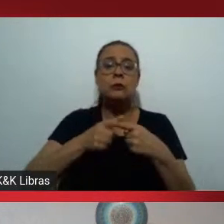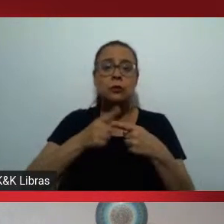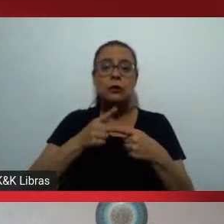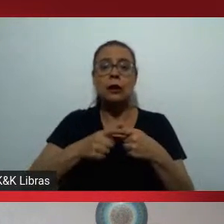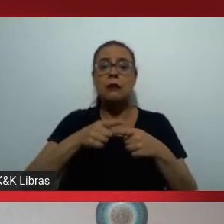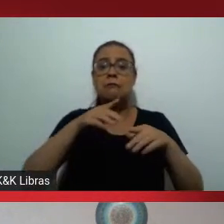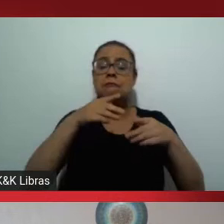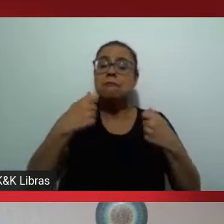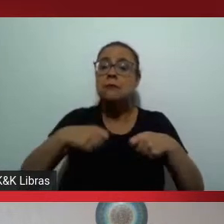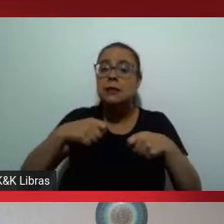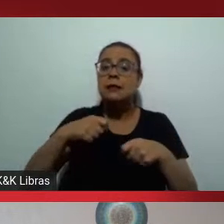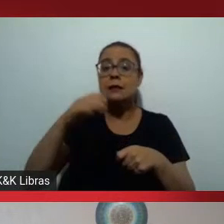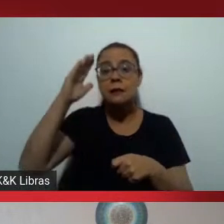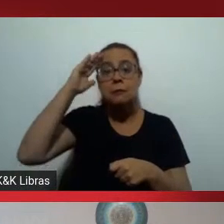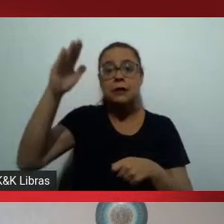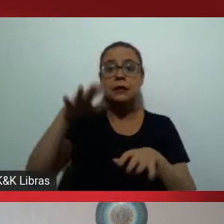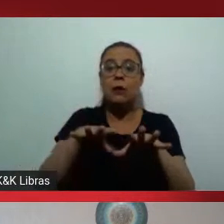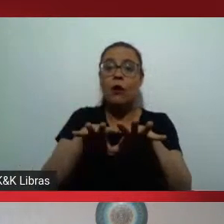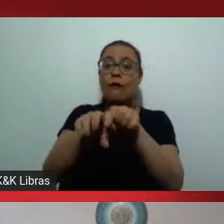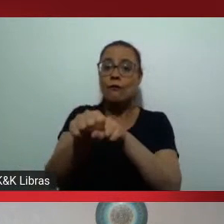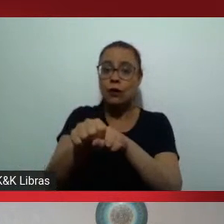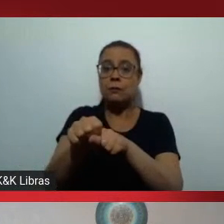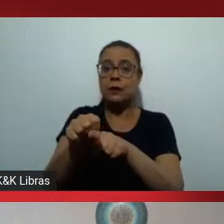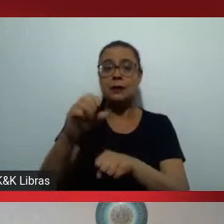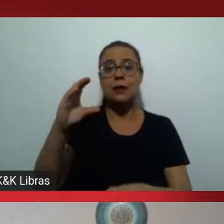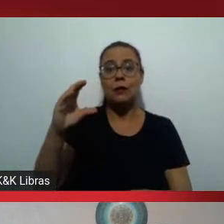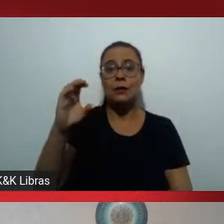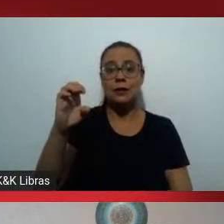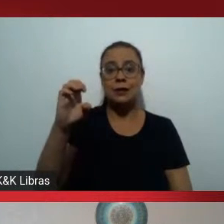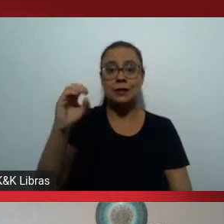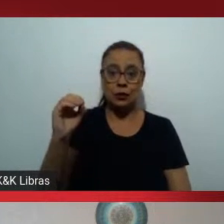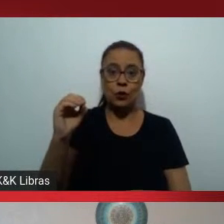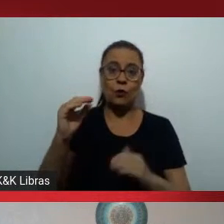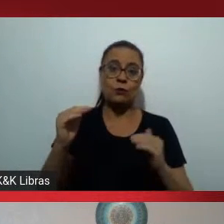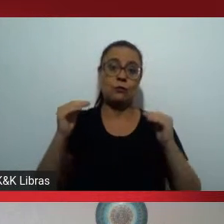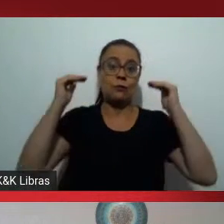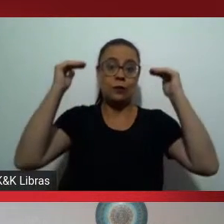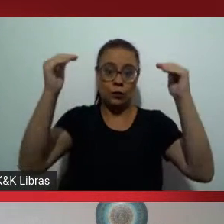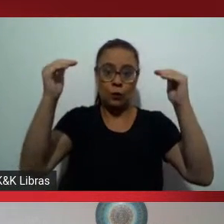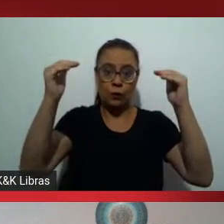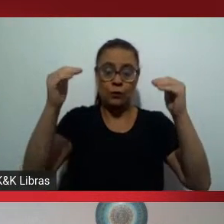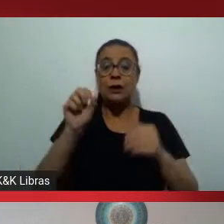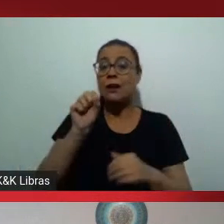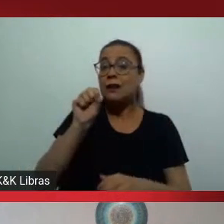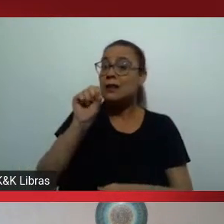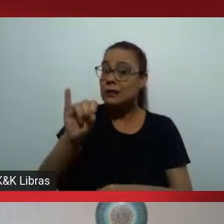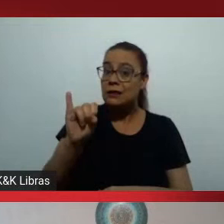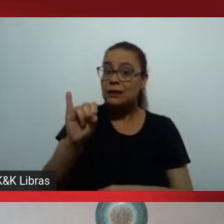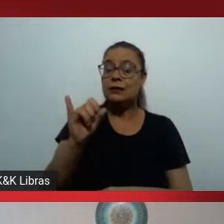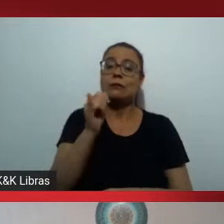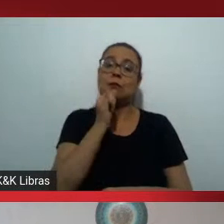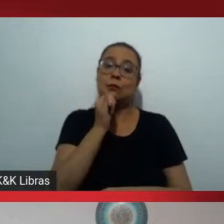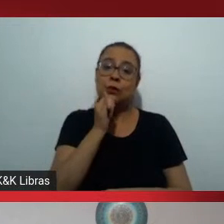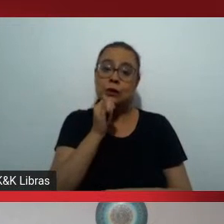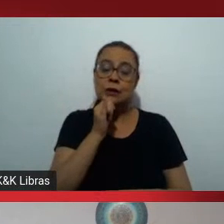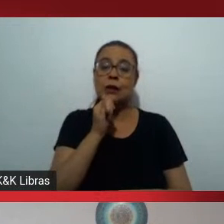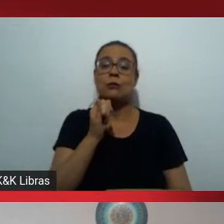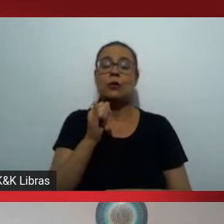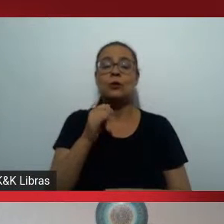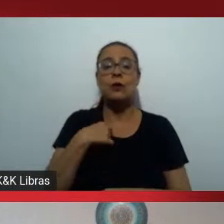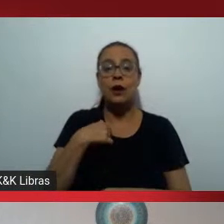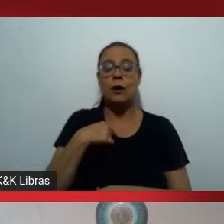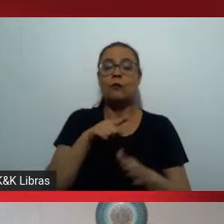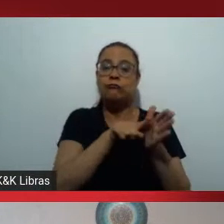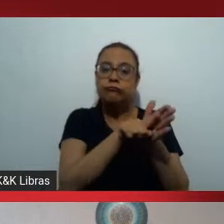pela questão da formação do CEO propriamente dita, né? Se a gente buscar informação, por exemplo,